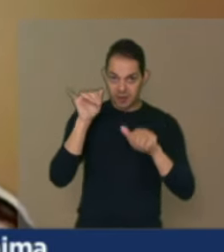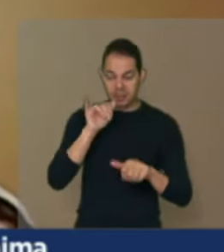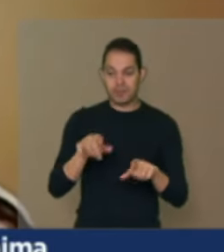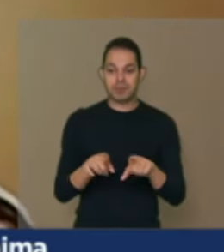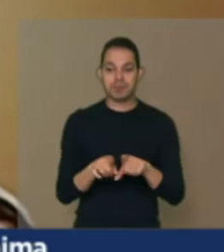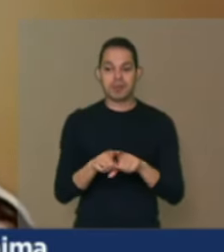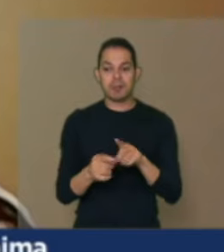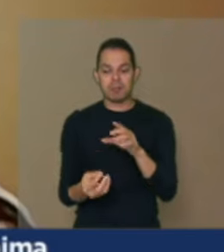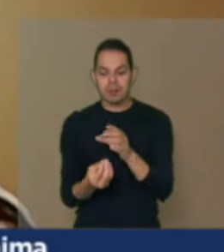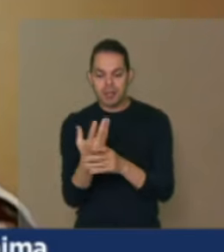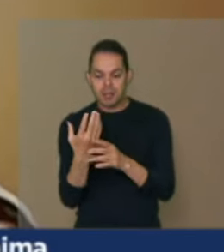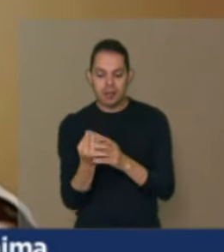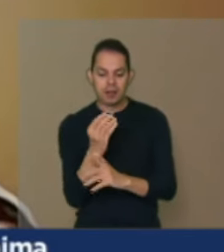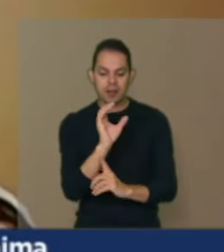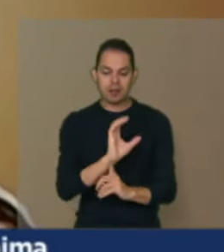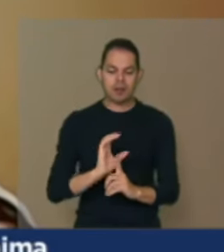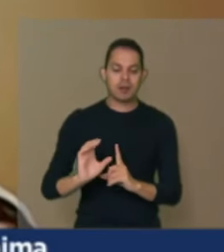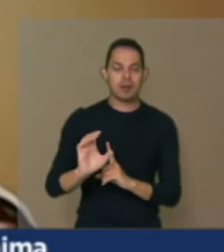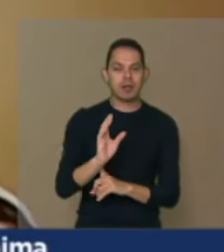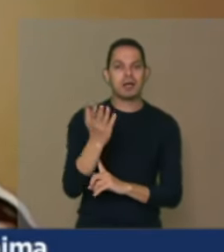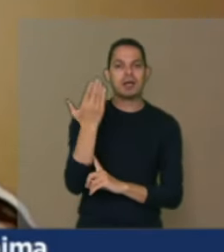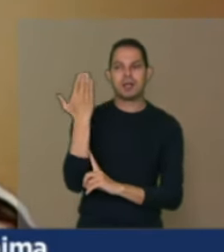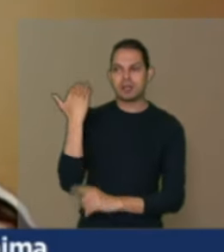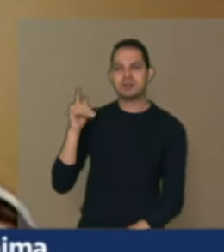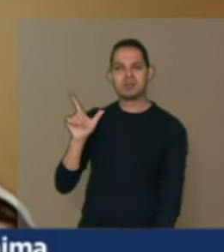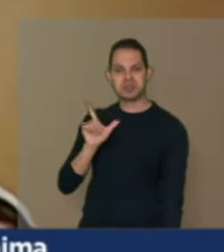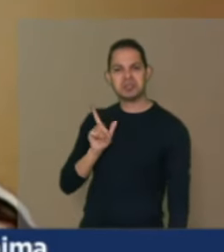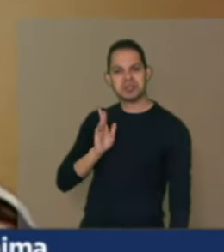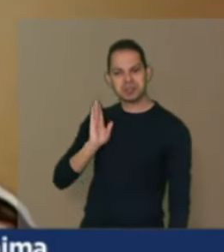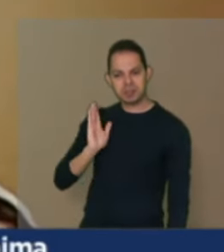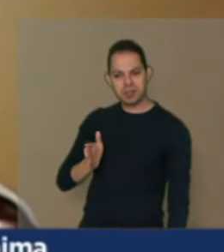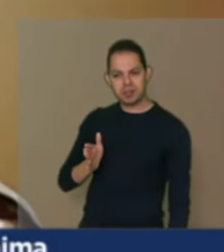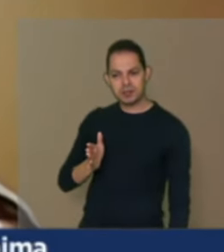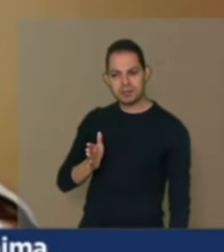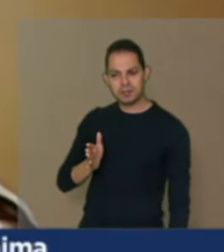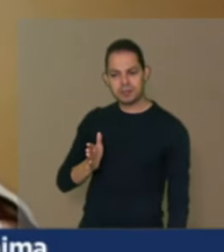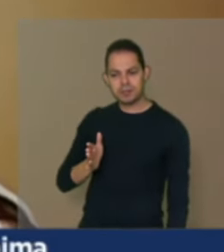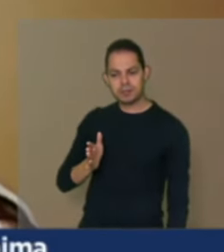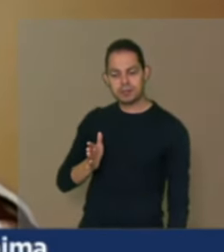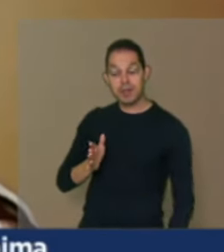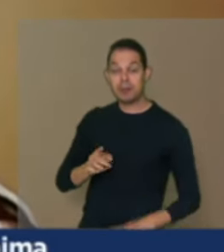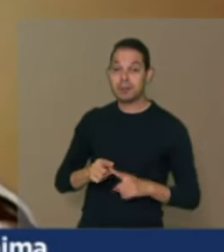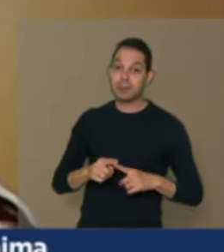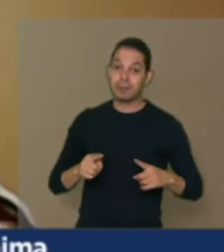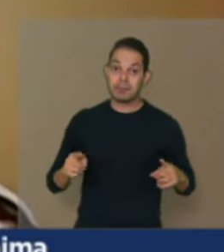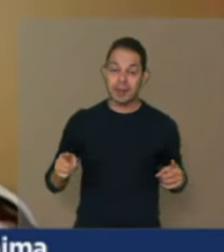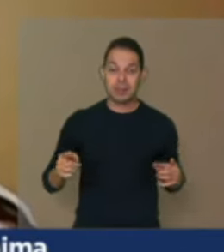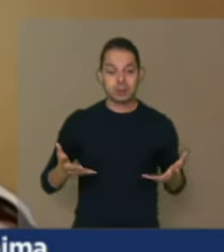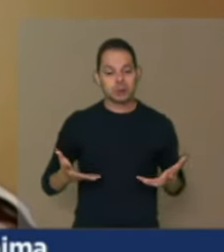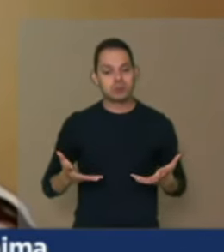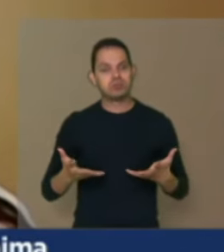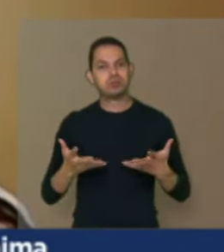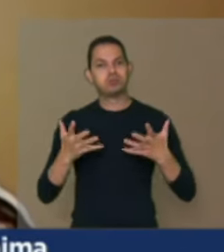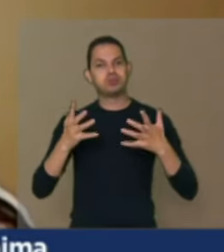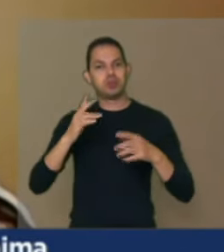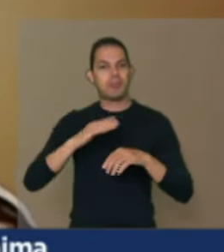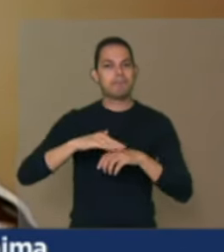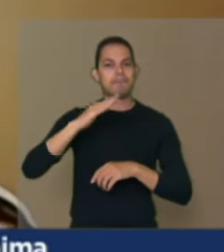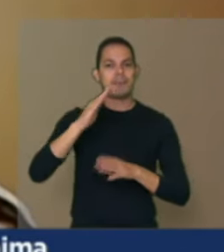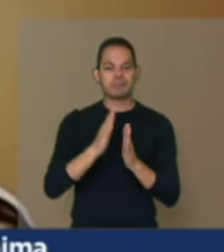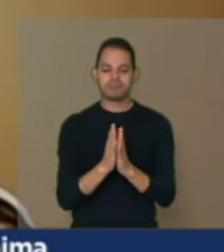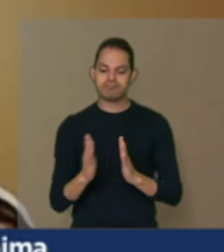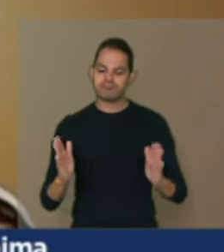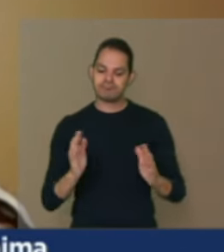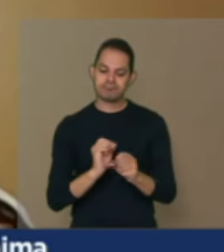produção nas comunidades eles já executavam já realizavam isso mas foi intensificado nessa questão da pandemia justamente